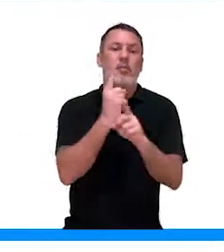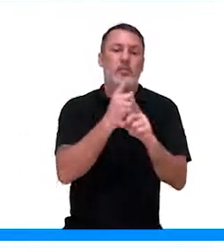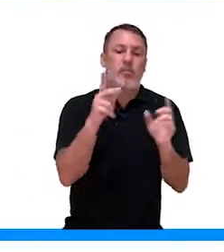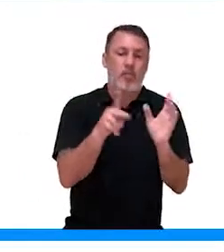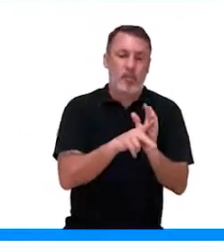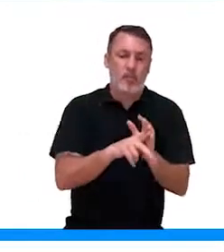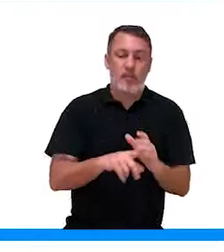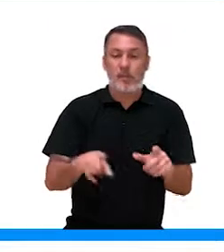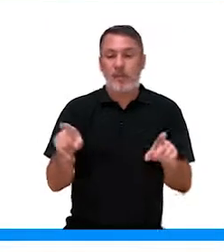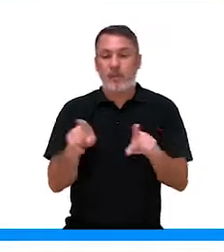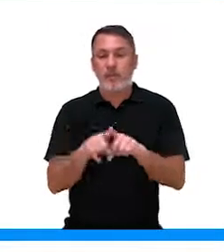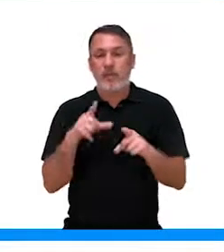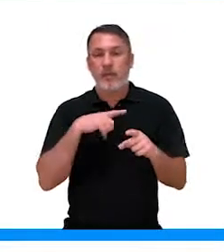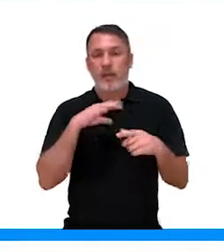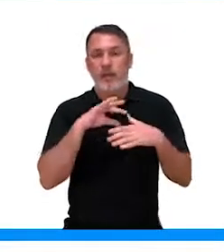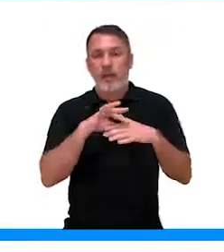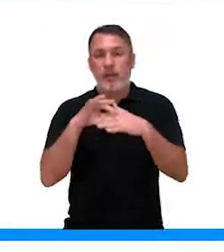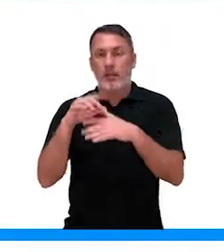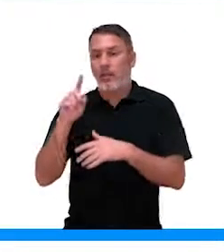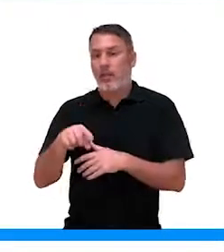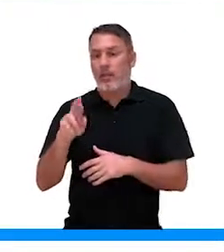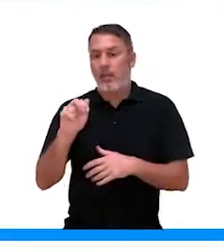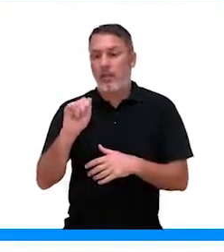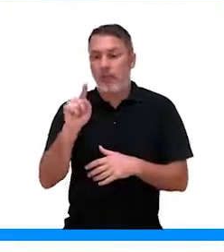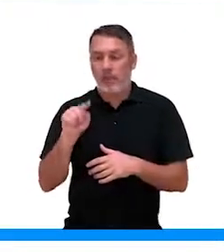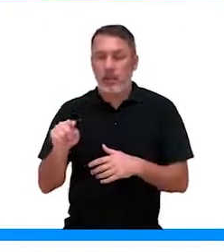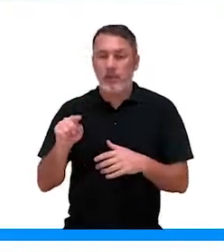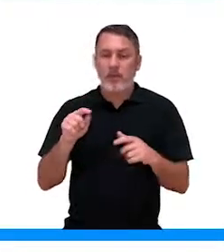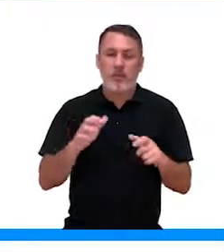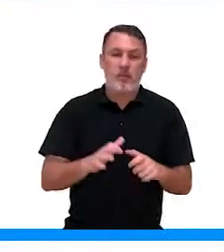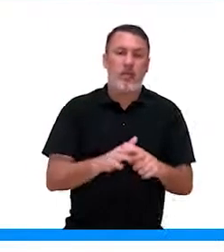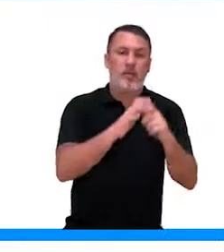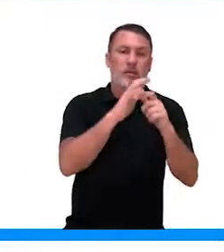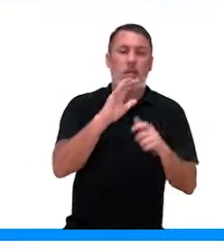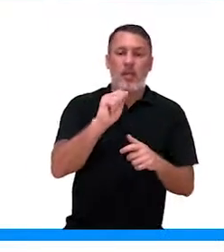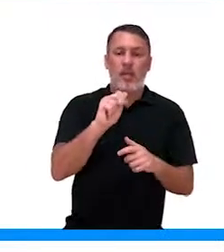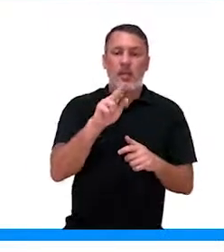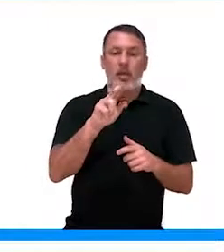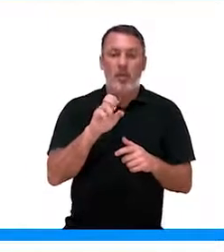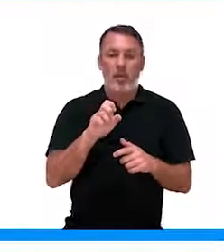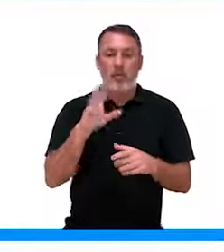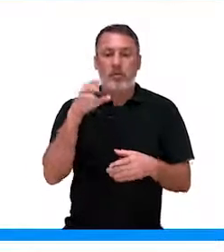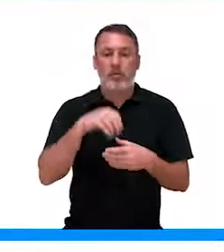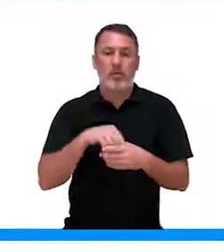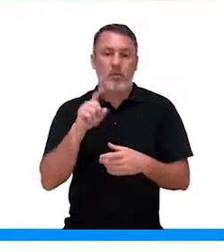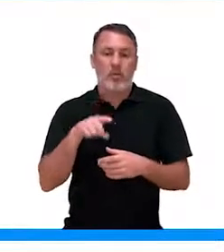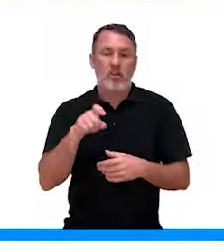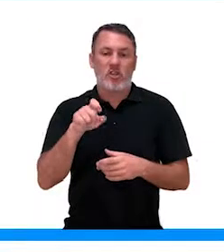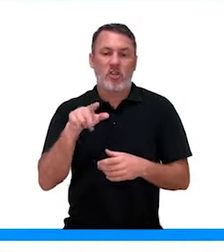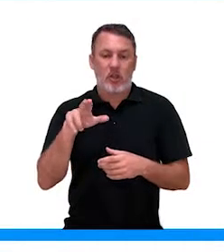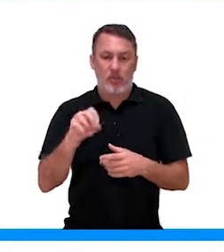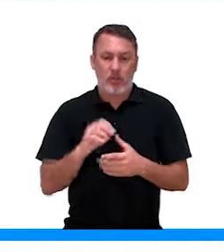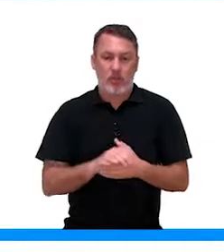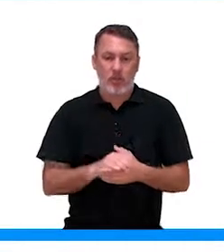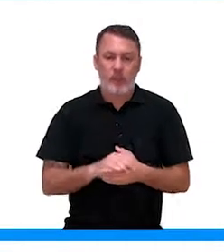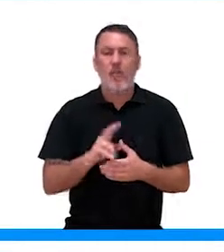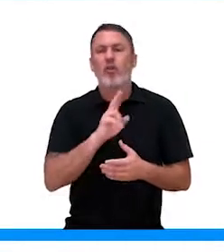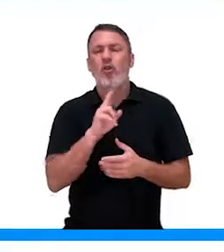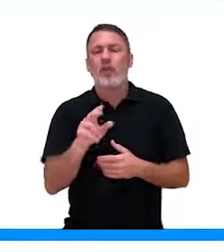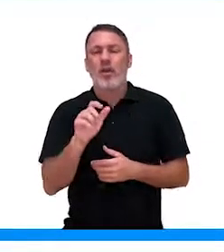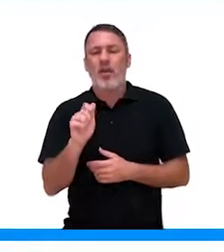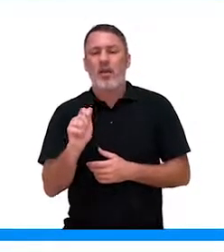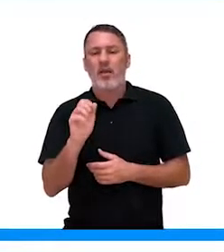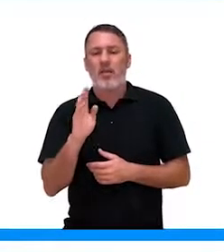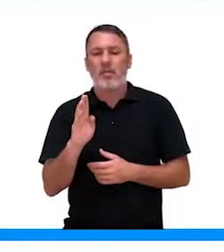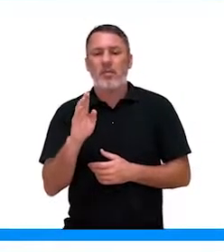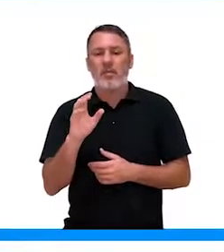epical e ela é transportada da raiz para o caule através do chilema. O ácido